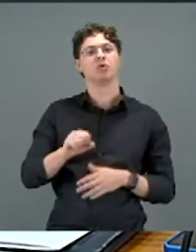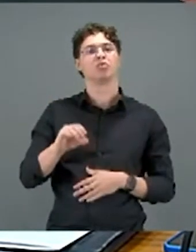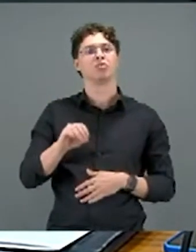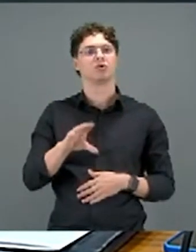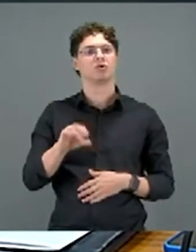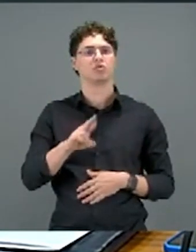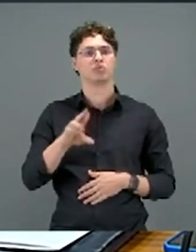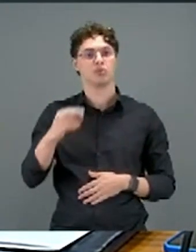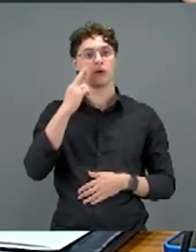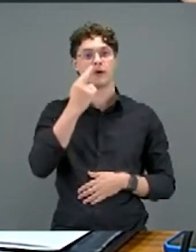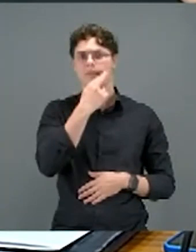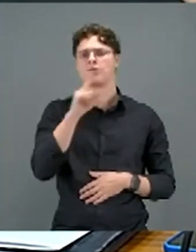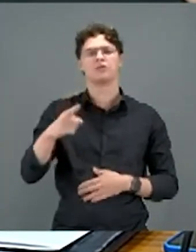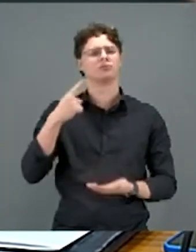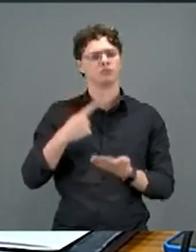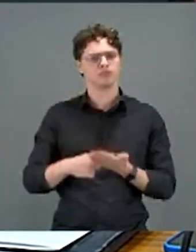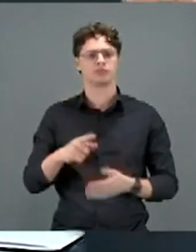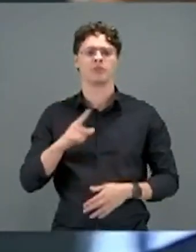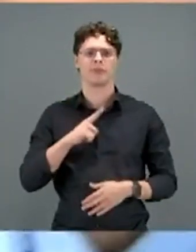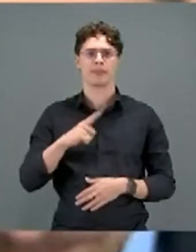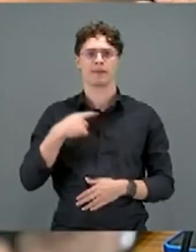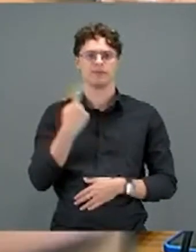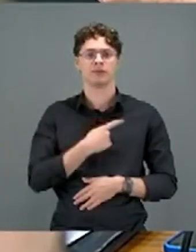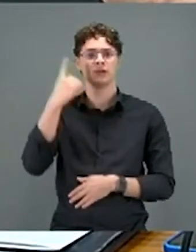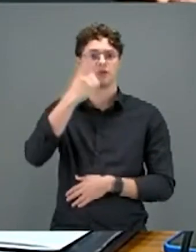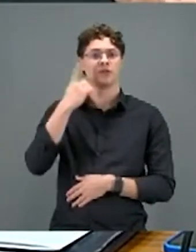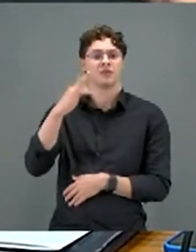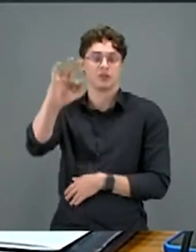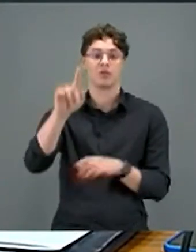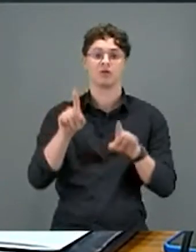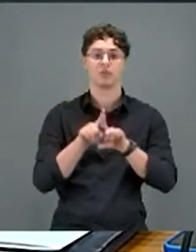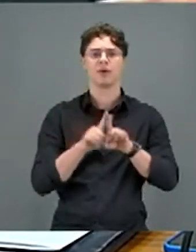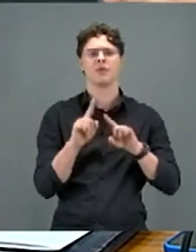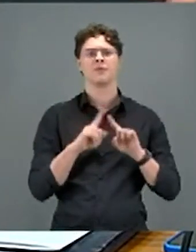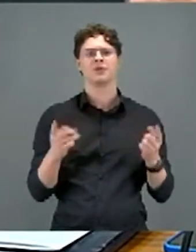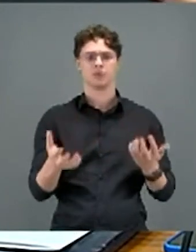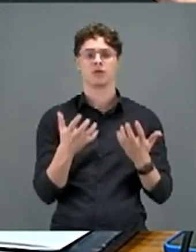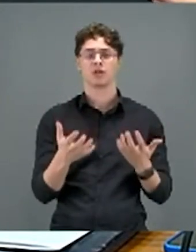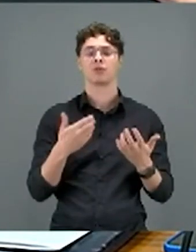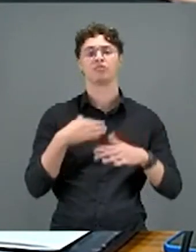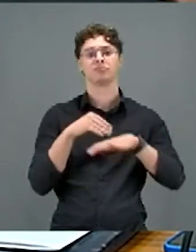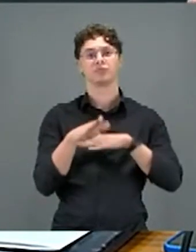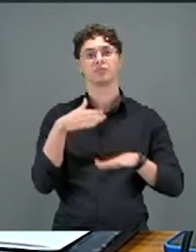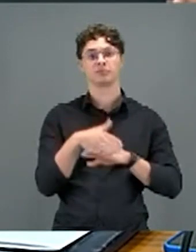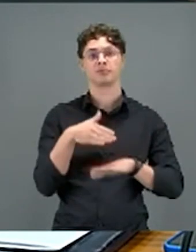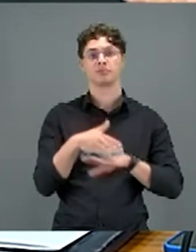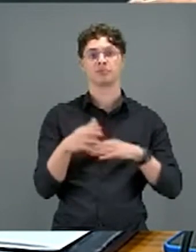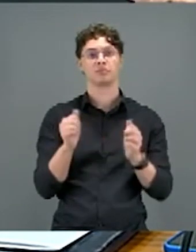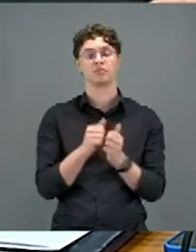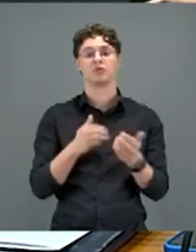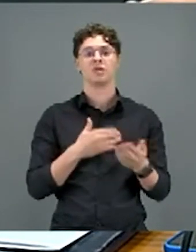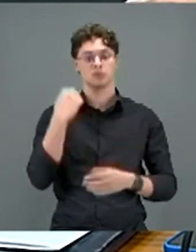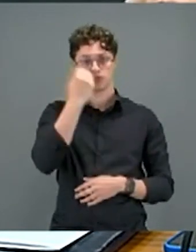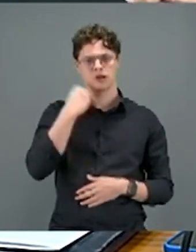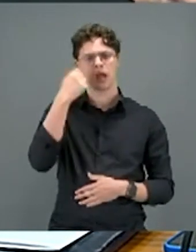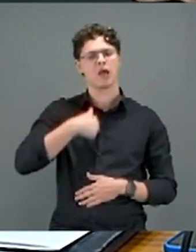senadores de Roraima são muito comprometidos. Os nossos deputados federais também. Mas eu quero fazer parte disso. Como eu sou uma senadora